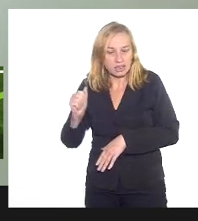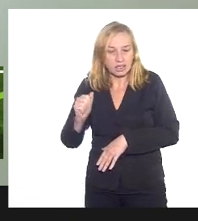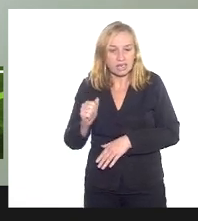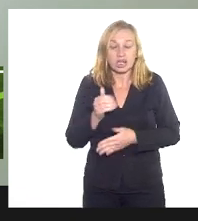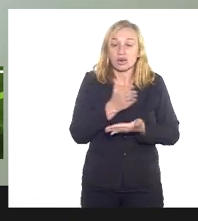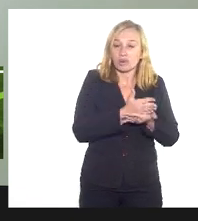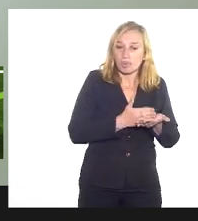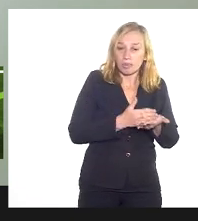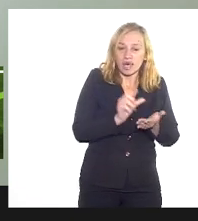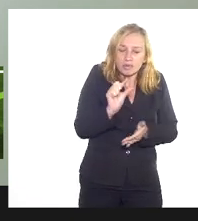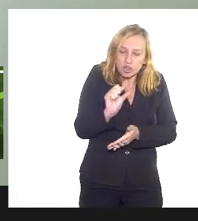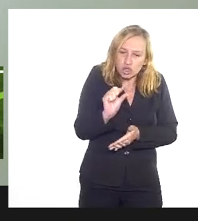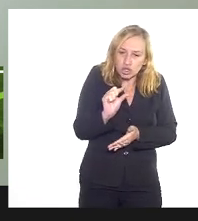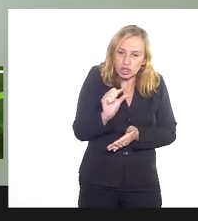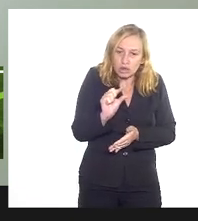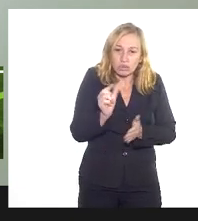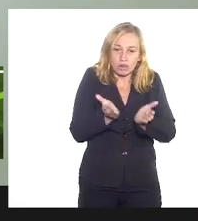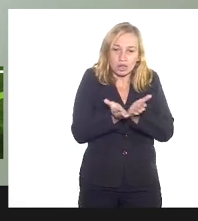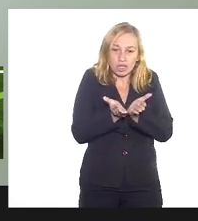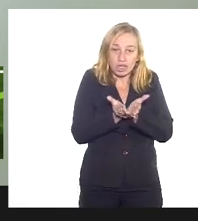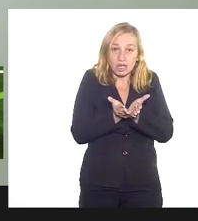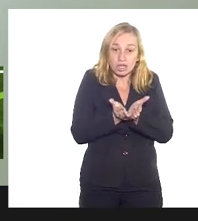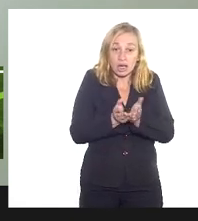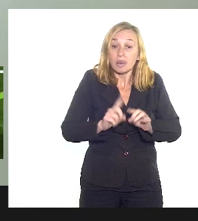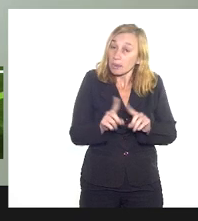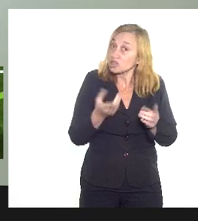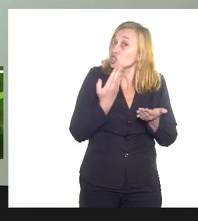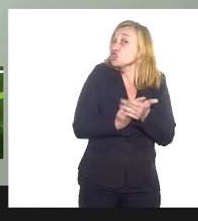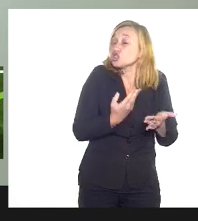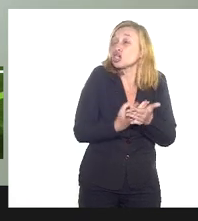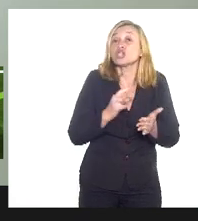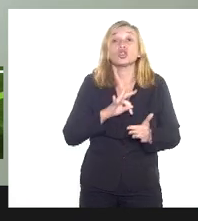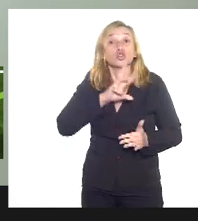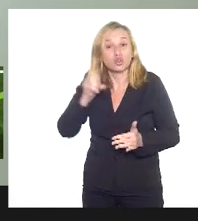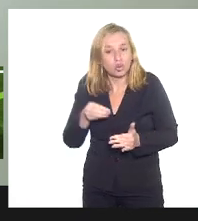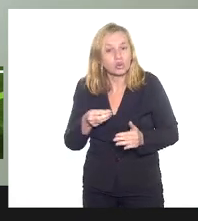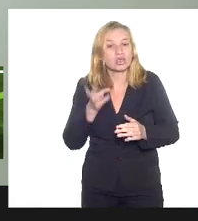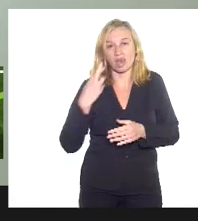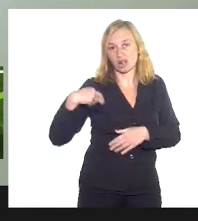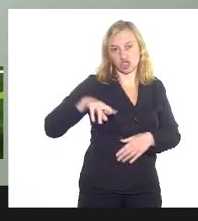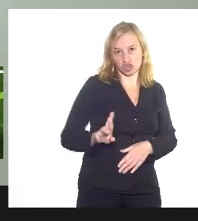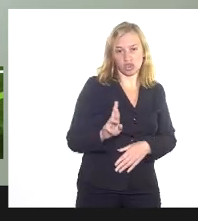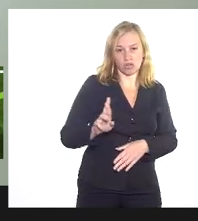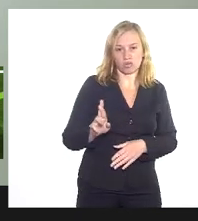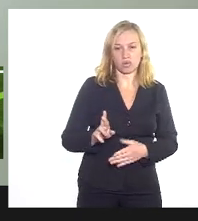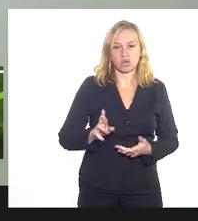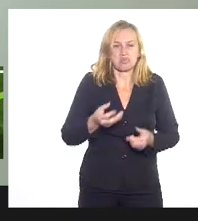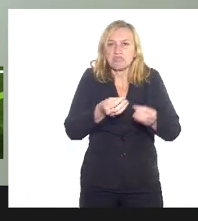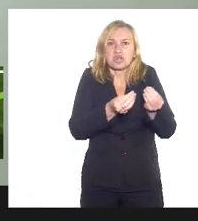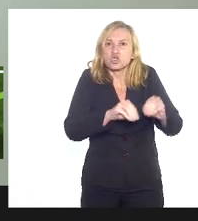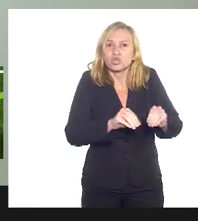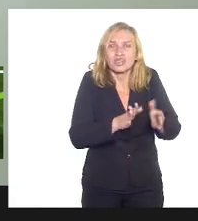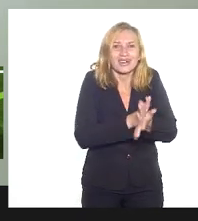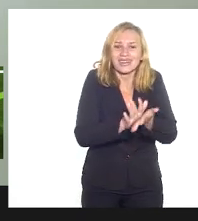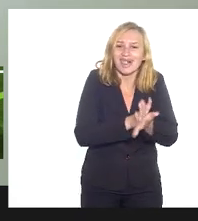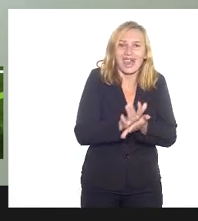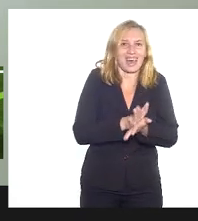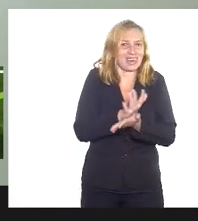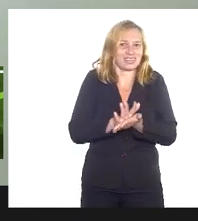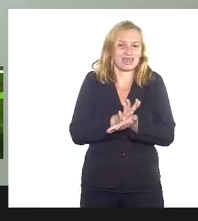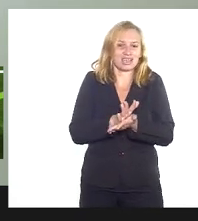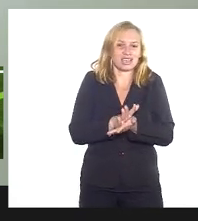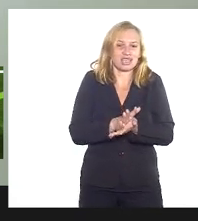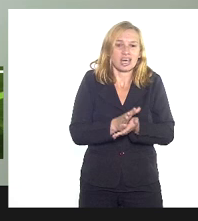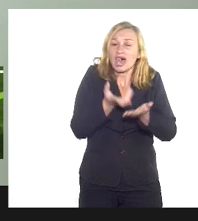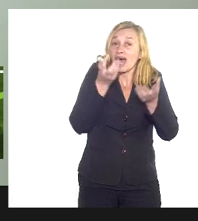uma parte muito pequena evangélica, mas nós estudamos todas essas matérias, isso não causa dano, como matéria cultural,